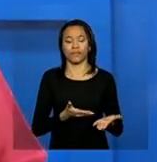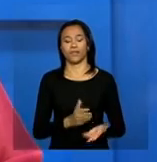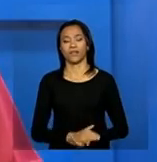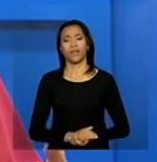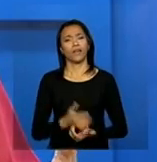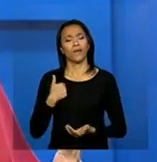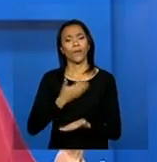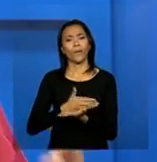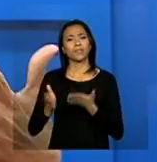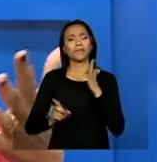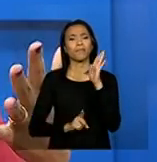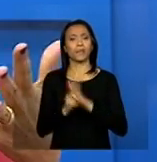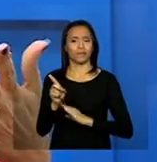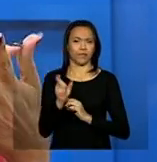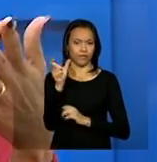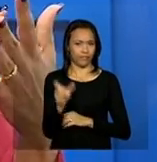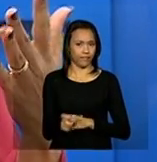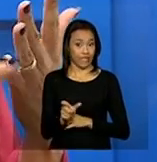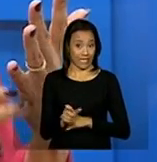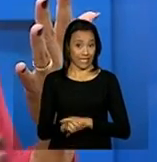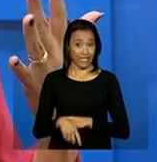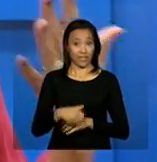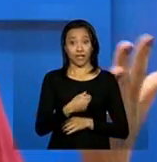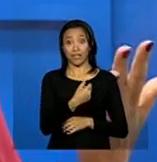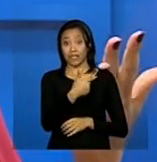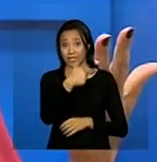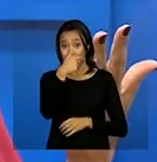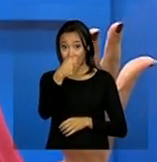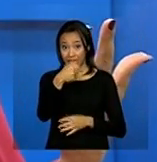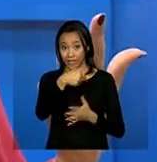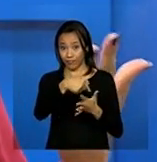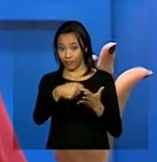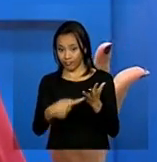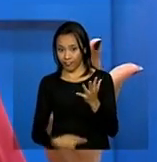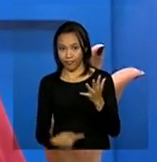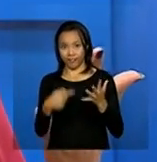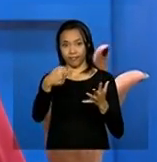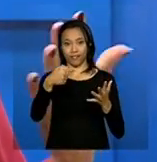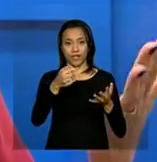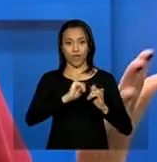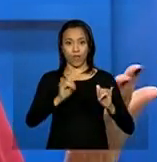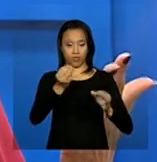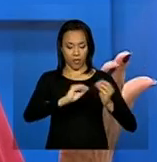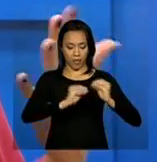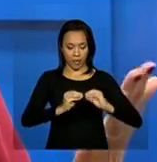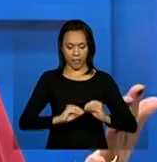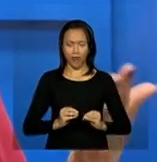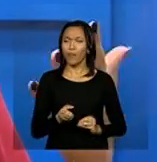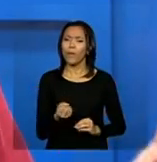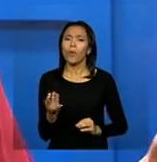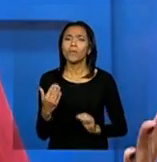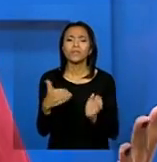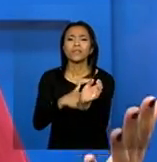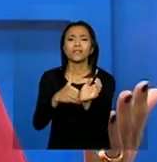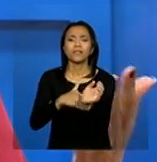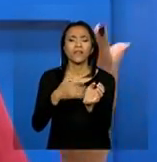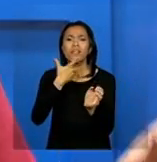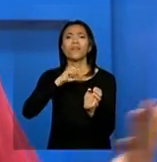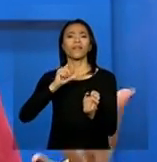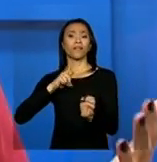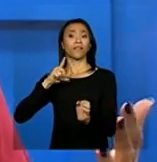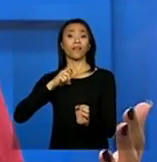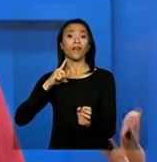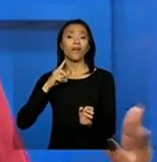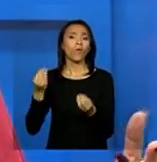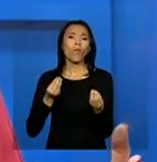começar perguntando para você, são sete diferentes questionários. Como é que as pessoas vão ter essas senhas? Quem é que tem essas senhas?